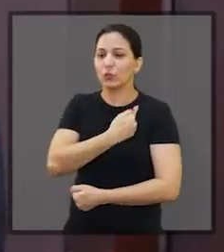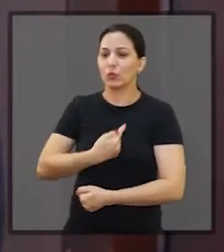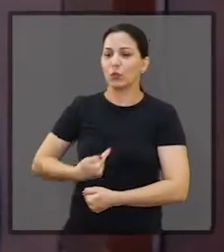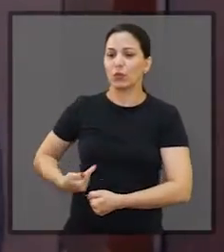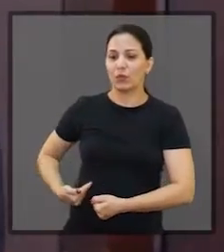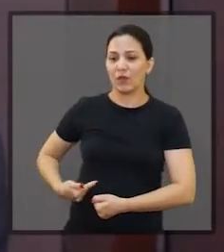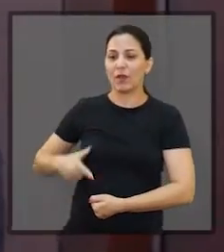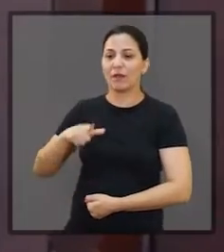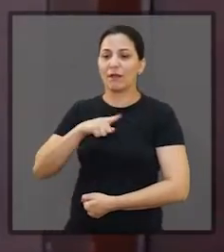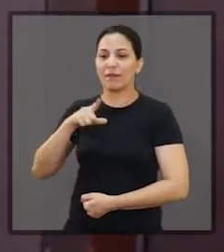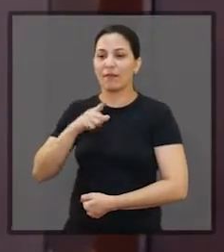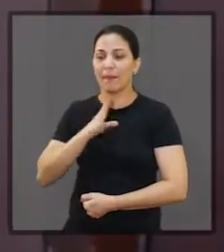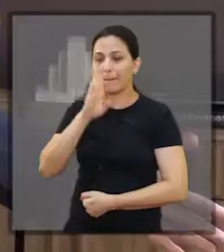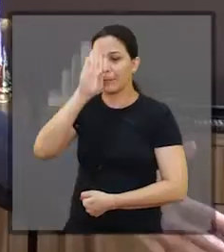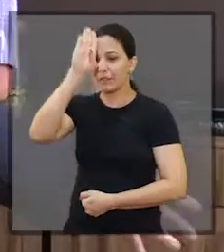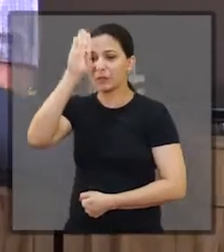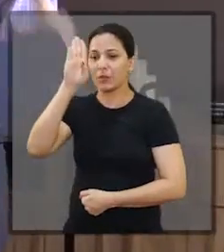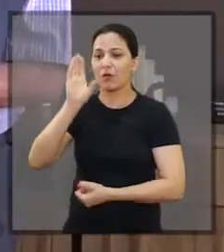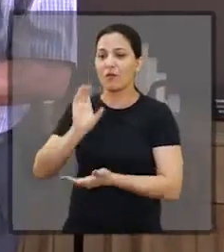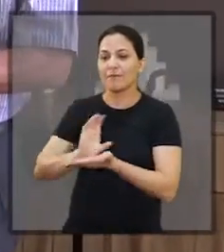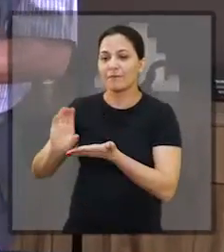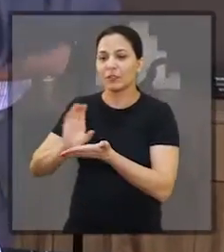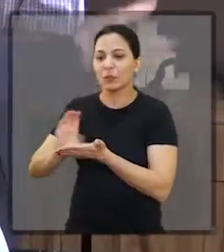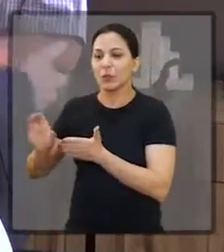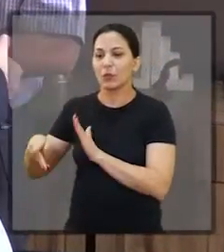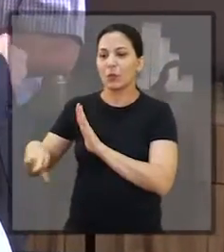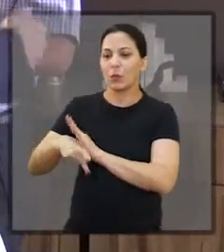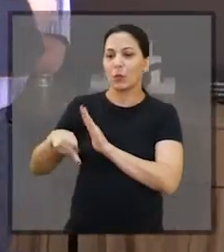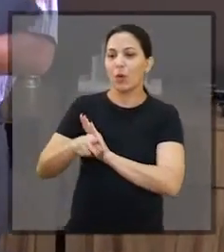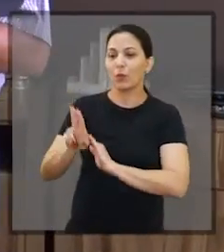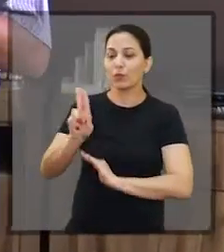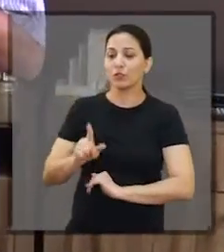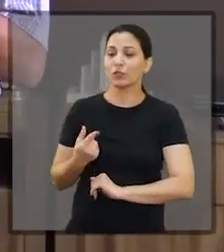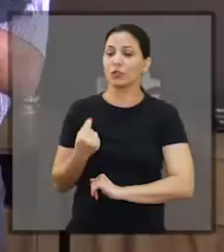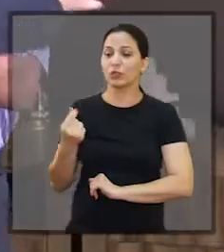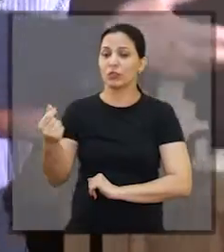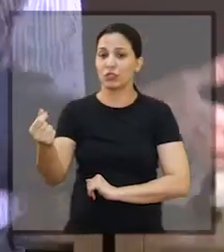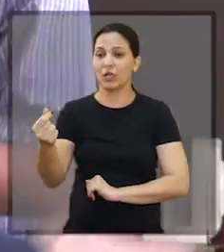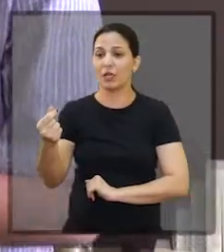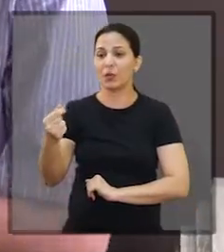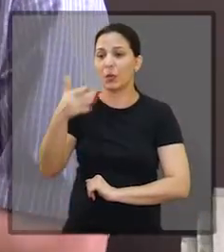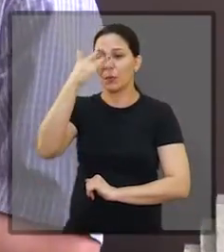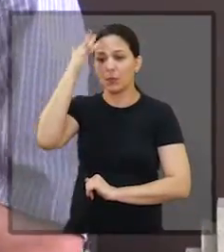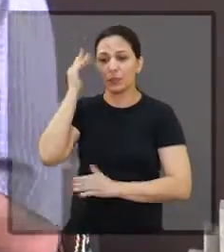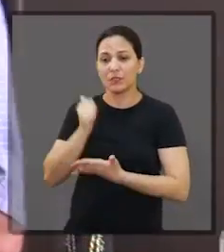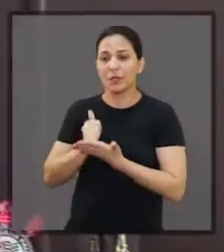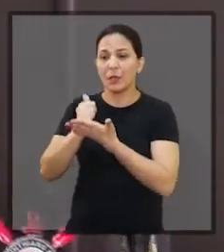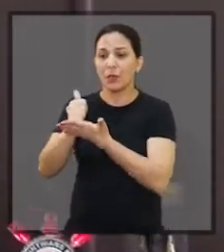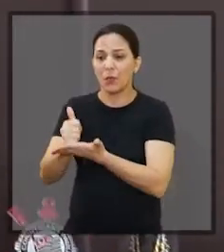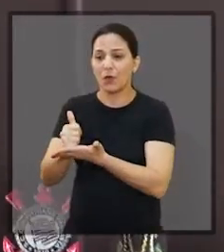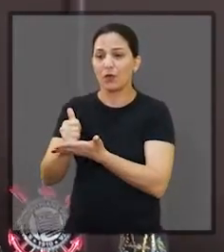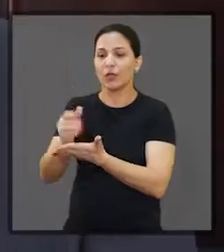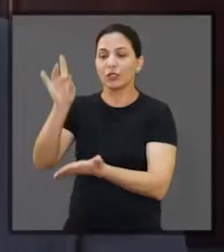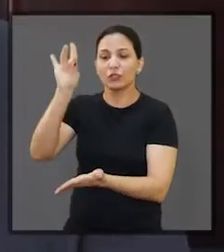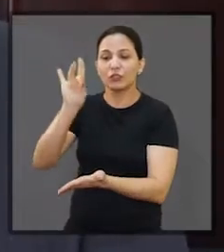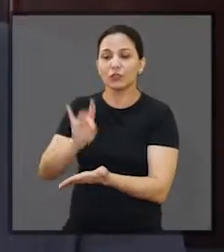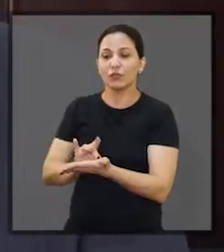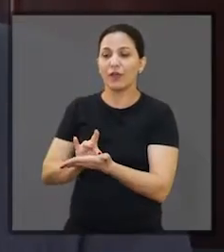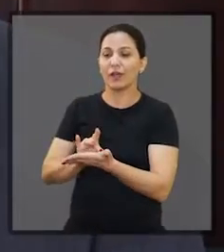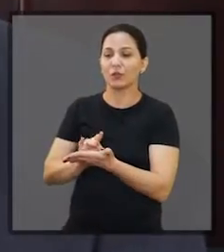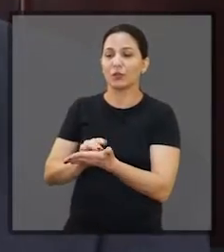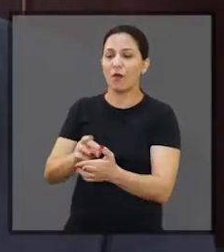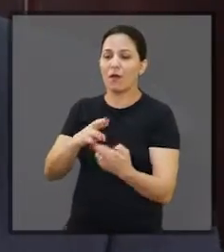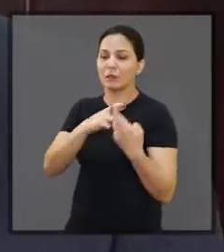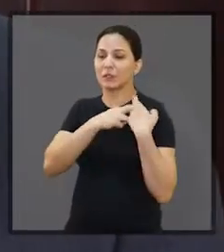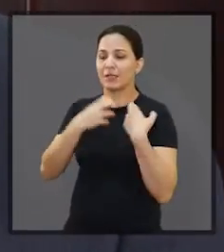que façam uma priorização dos investimentos com o seu dinheiro, quer dizer, com o dinheiro de quem contribui efetivamente, de uma forma